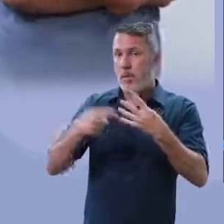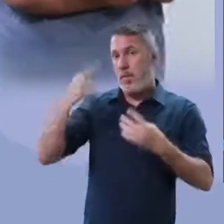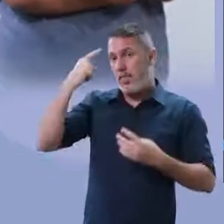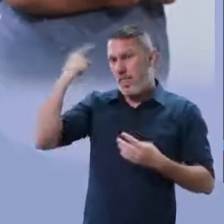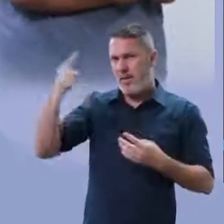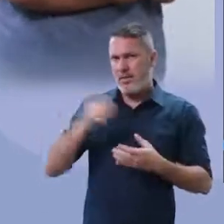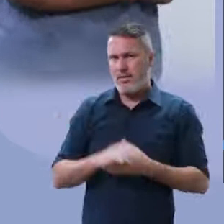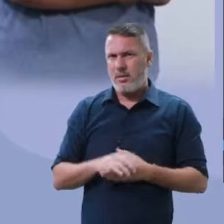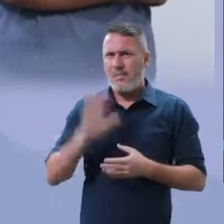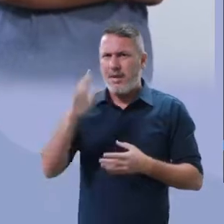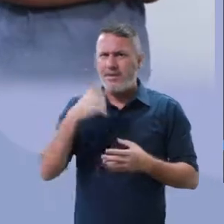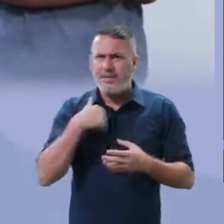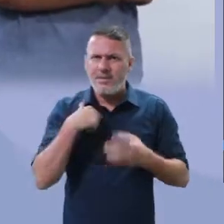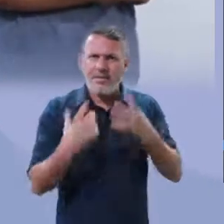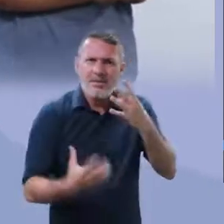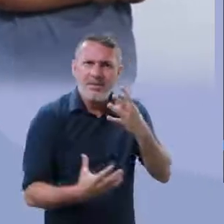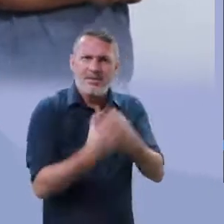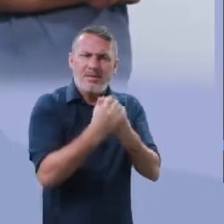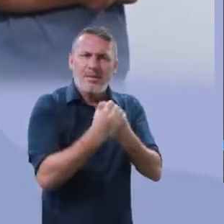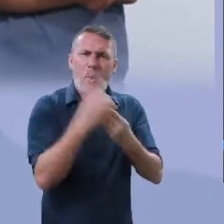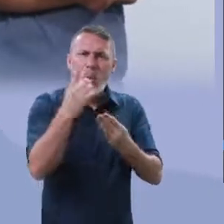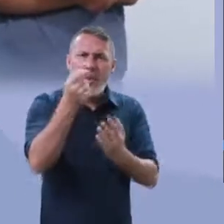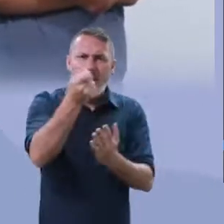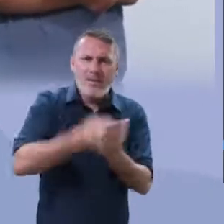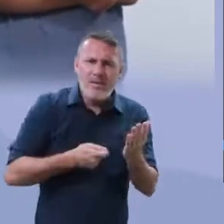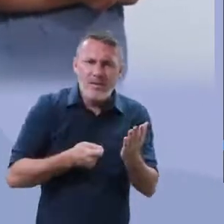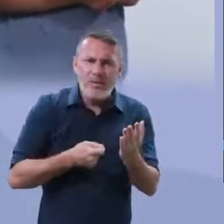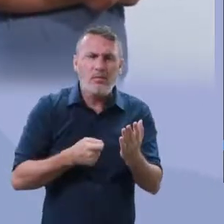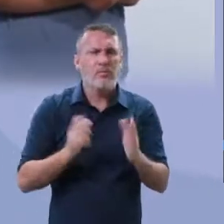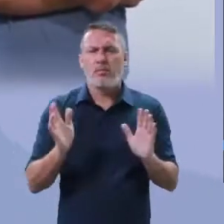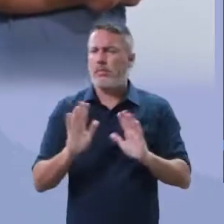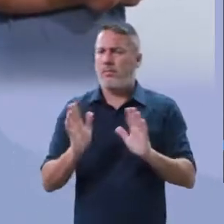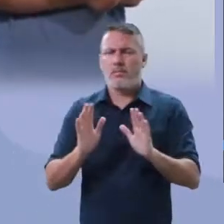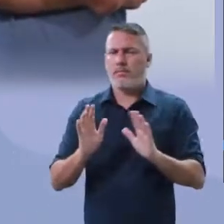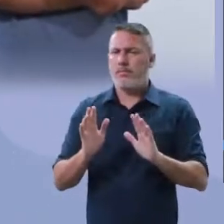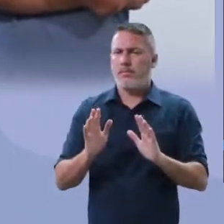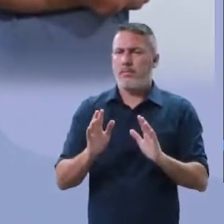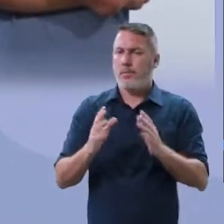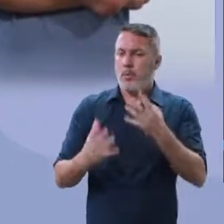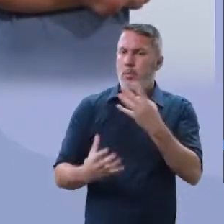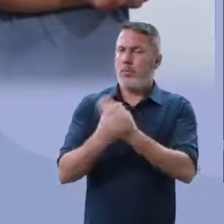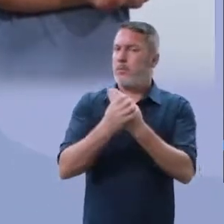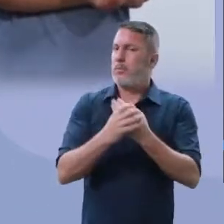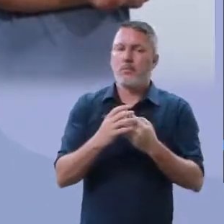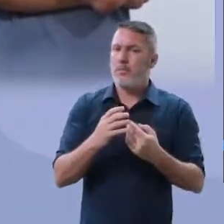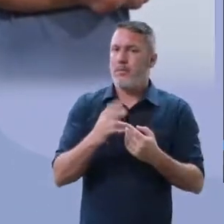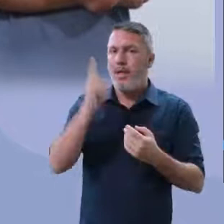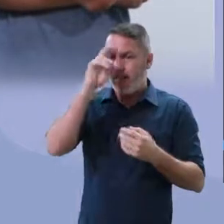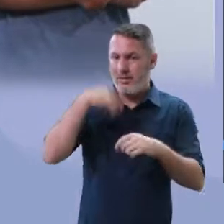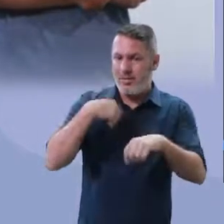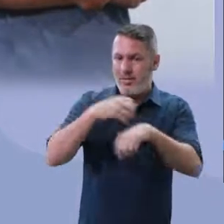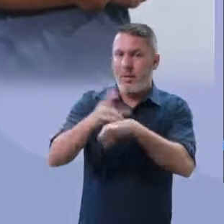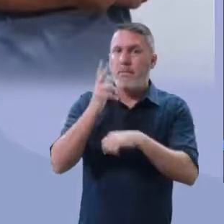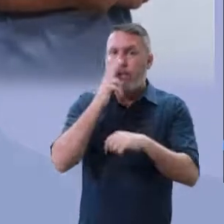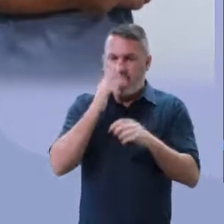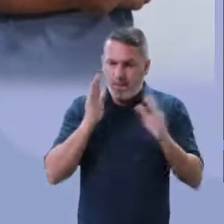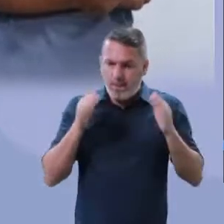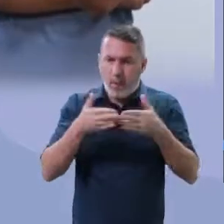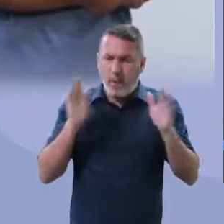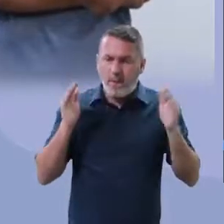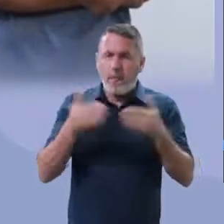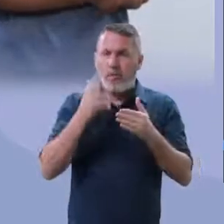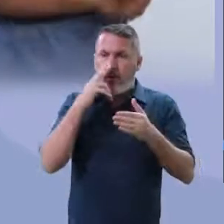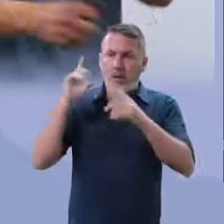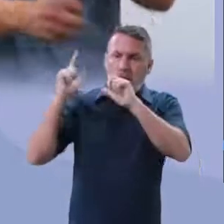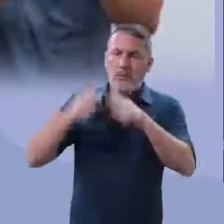Professor, eu vou colocar todas essas ideias em uma redação? Não, meu aluno. Aqui, nós não trabalhamos com vocês um modelo fechado.